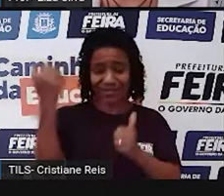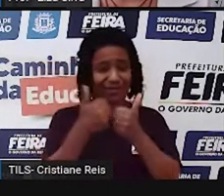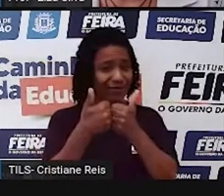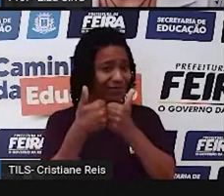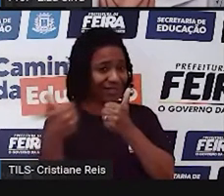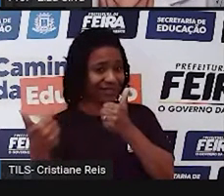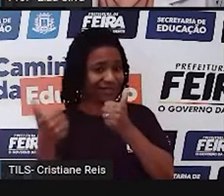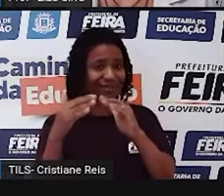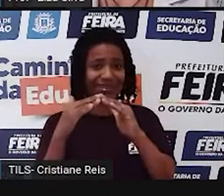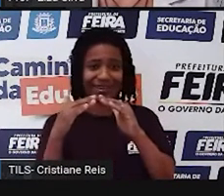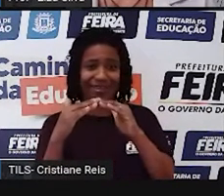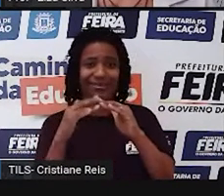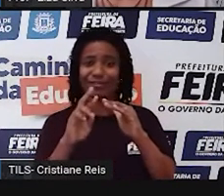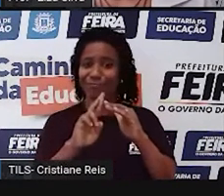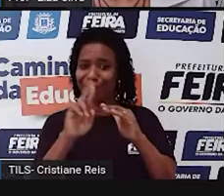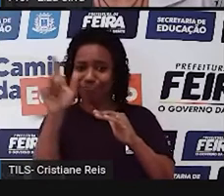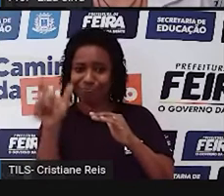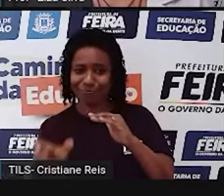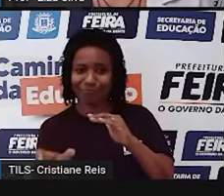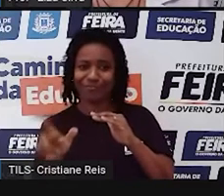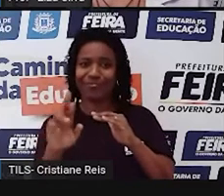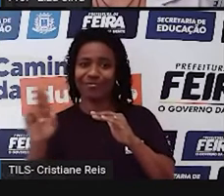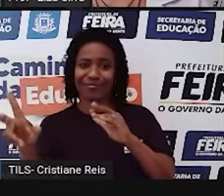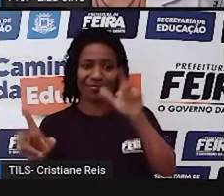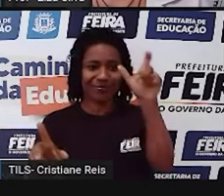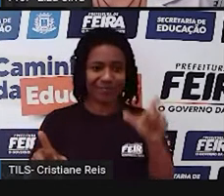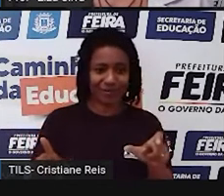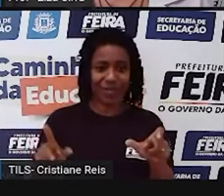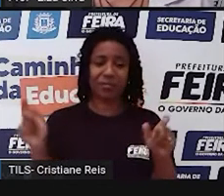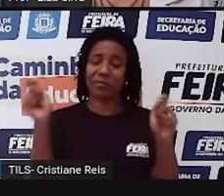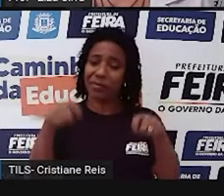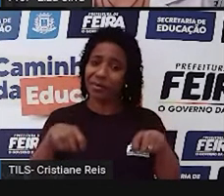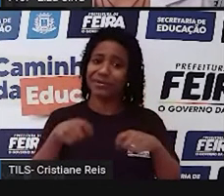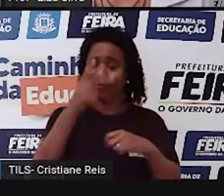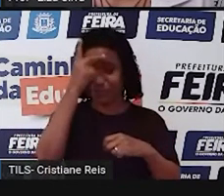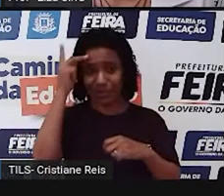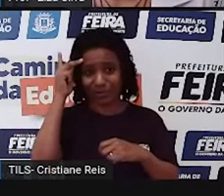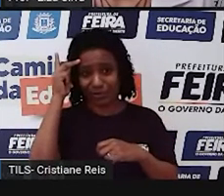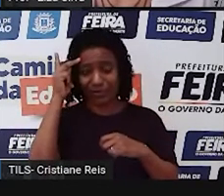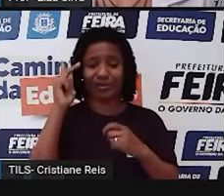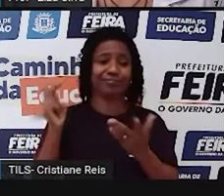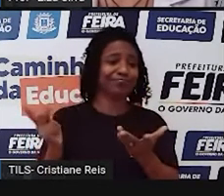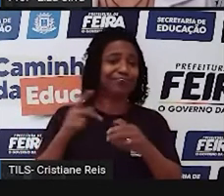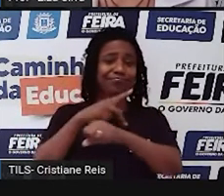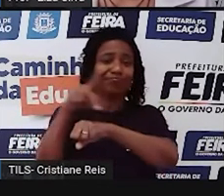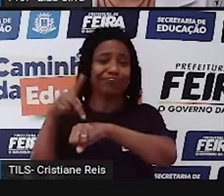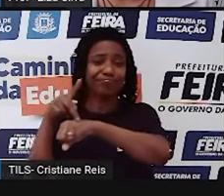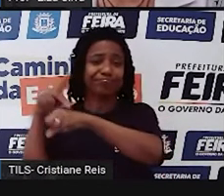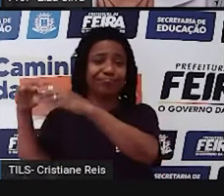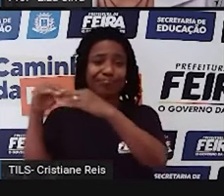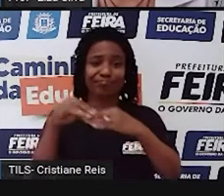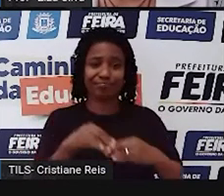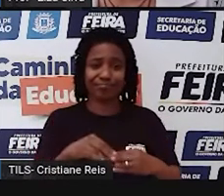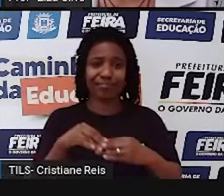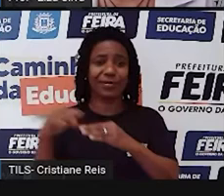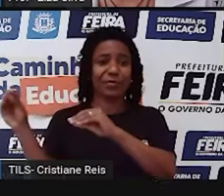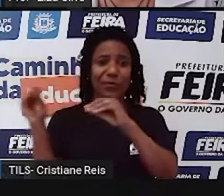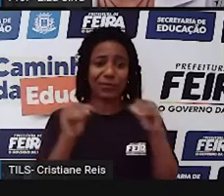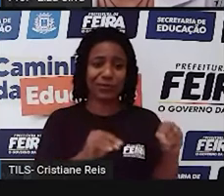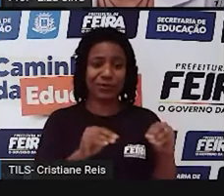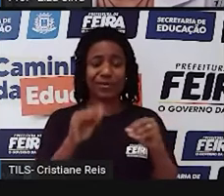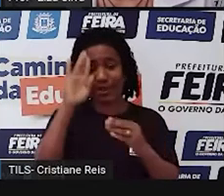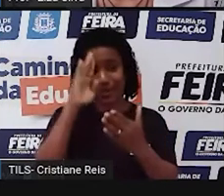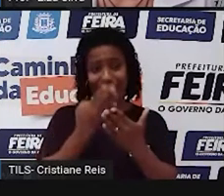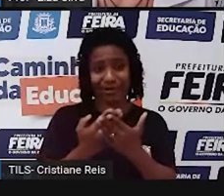vizinhos, essa vizinhança pode ser composta por pessoas de diferentes origens, diferentes tradições, crenças e